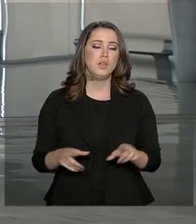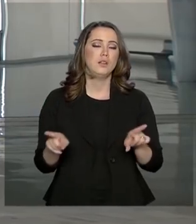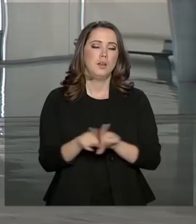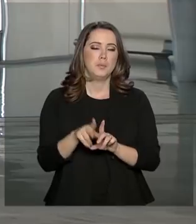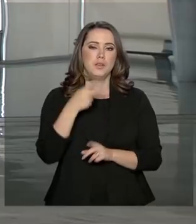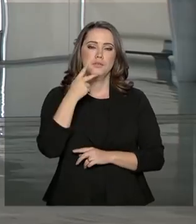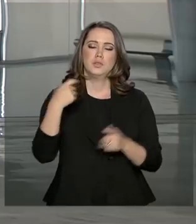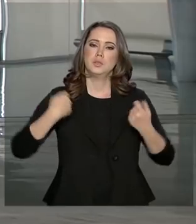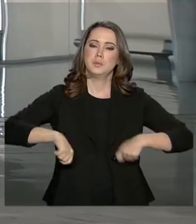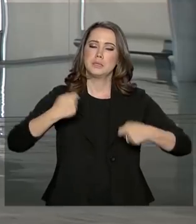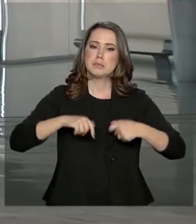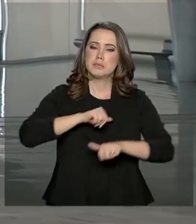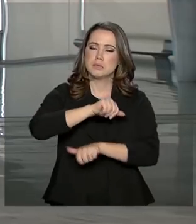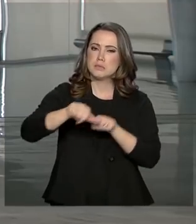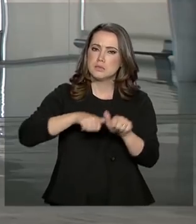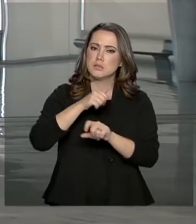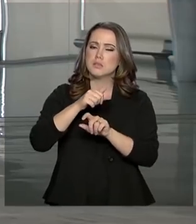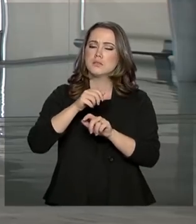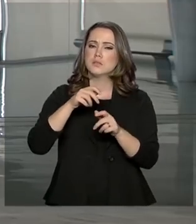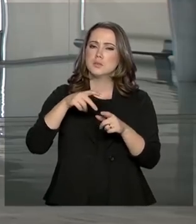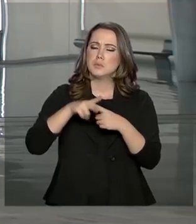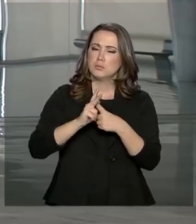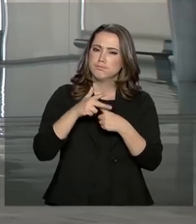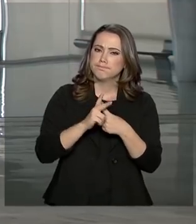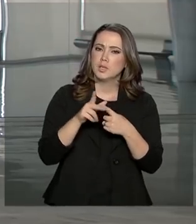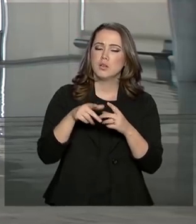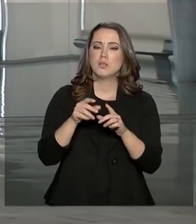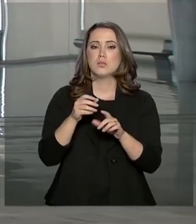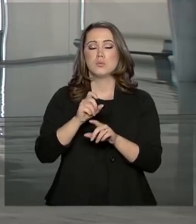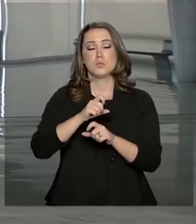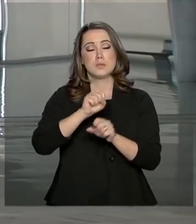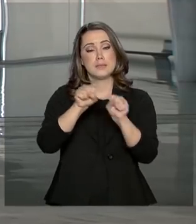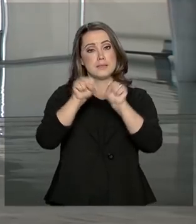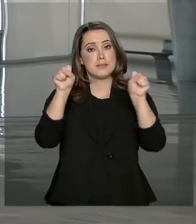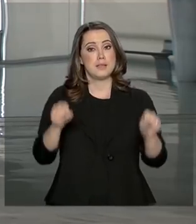necessidade de reorganização do sistema tributário brasileiro.